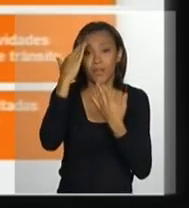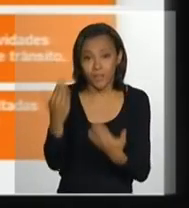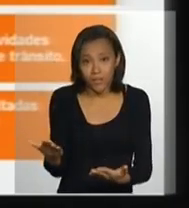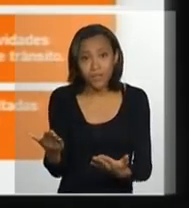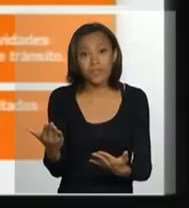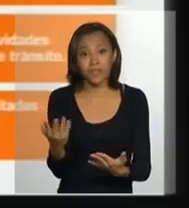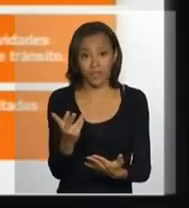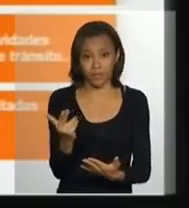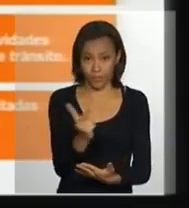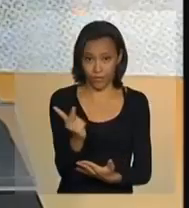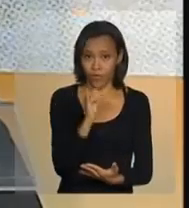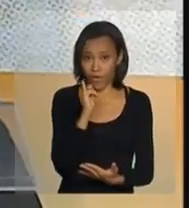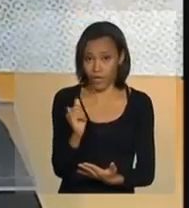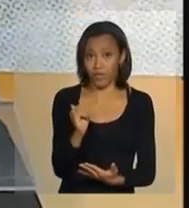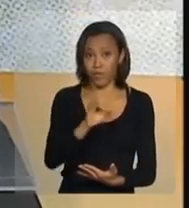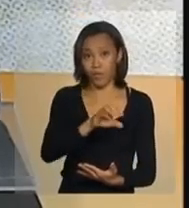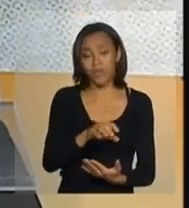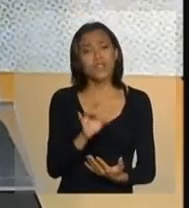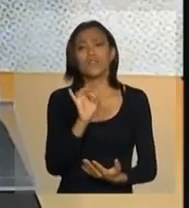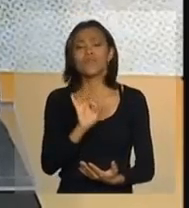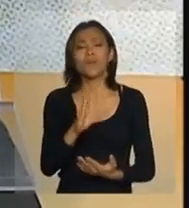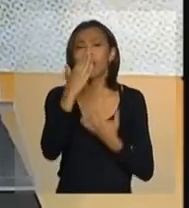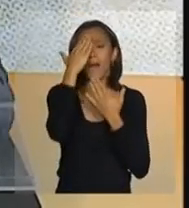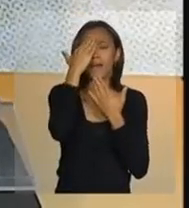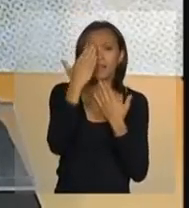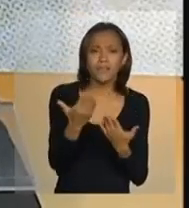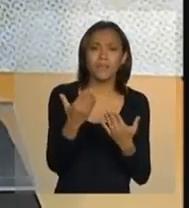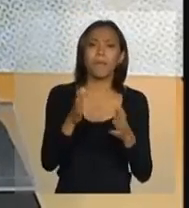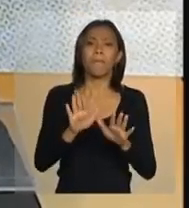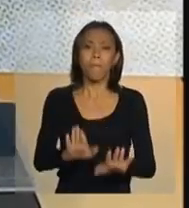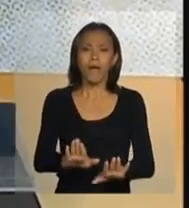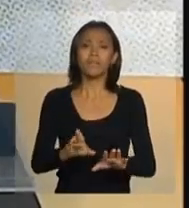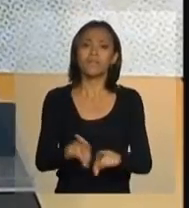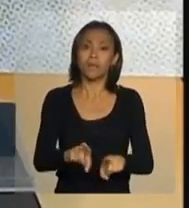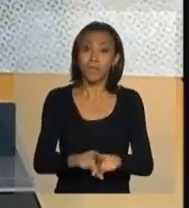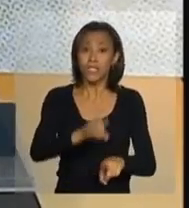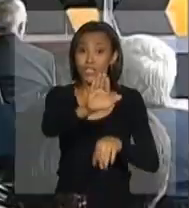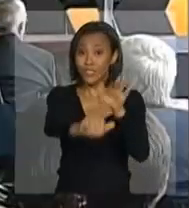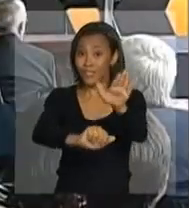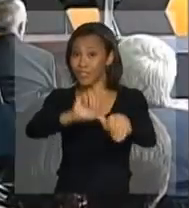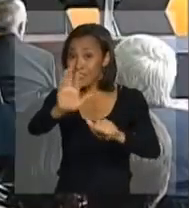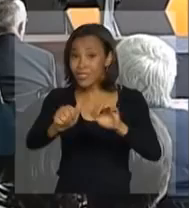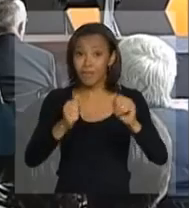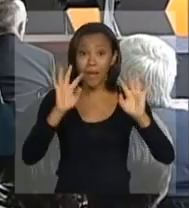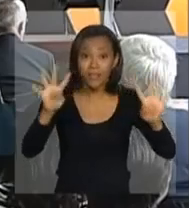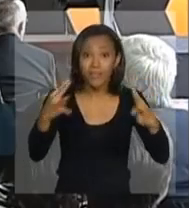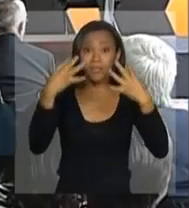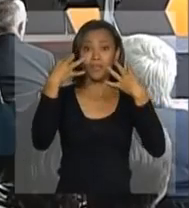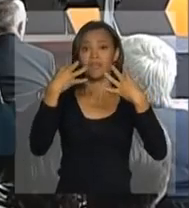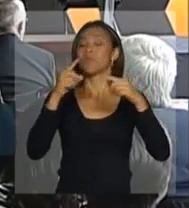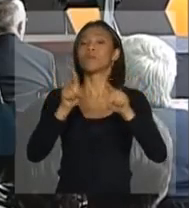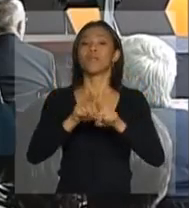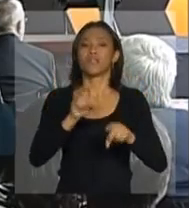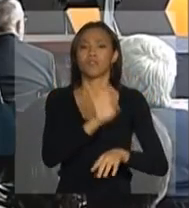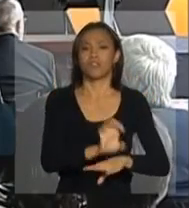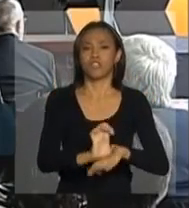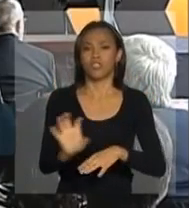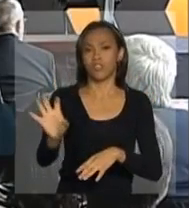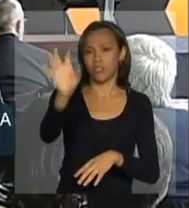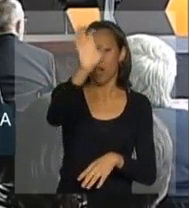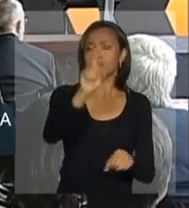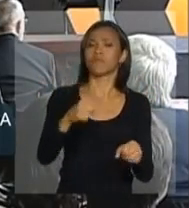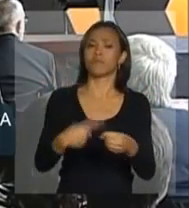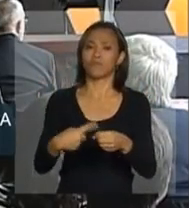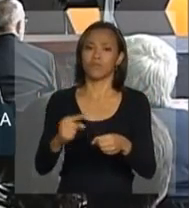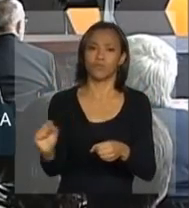ministro Paulo Jabas, não só para agradecer, mas também para convocar os estados, os